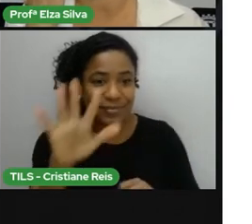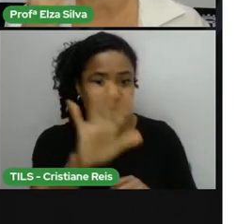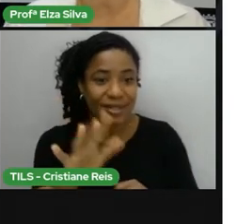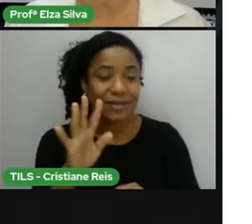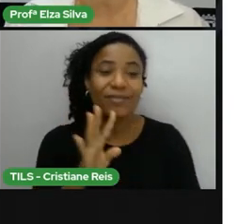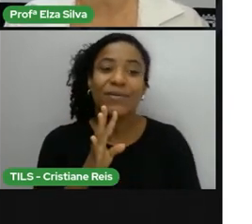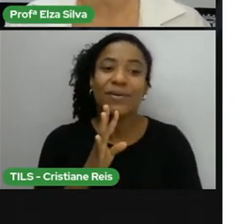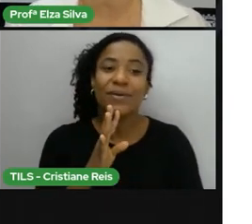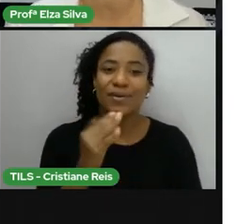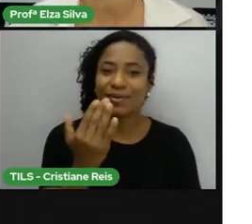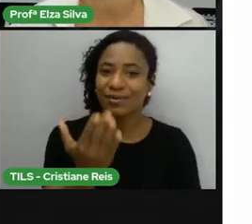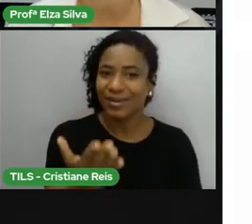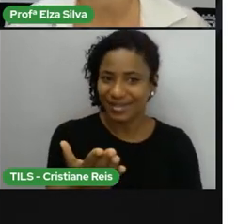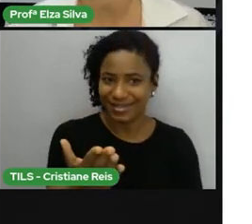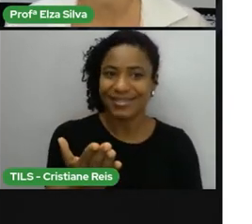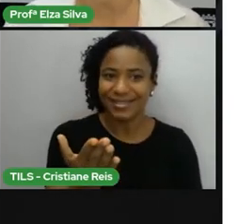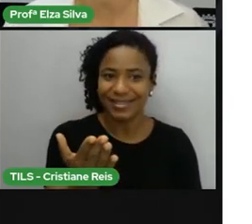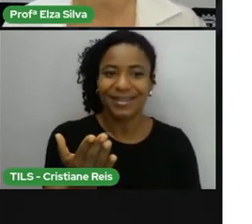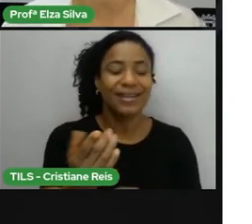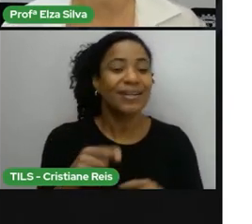A tradição